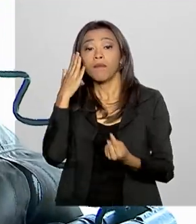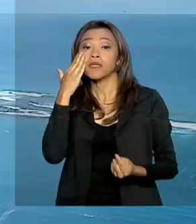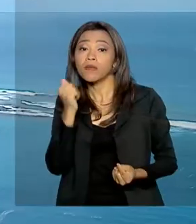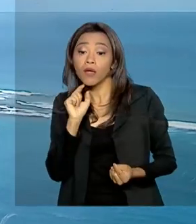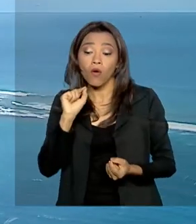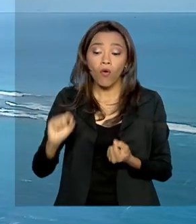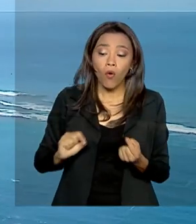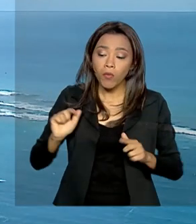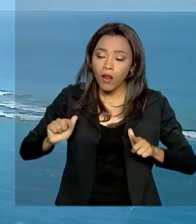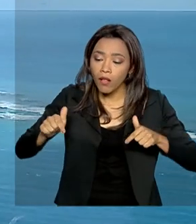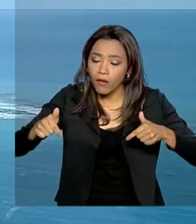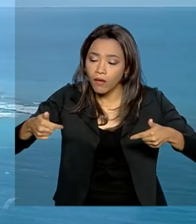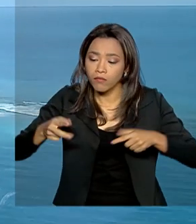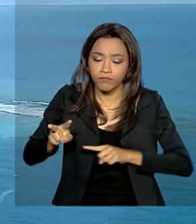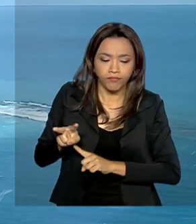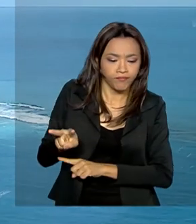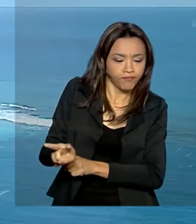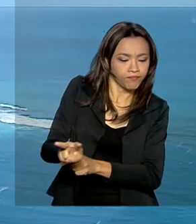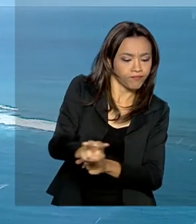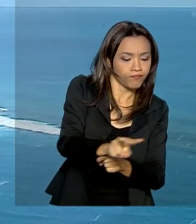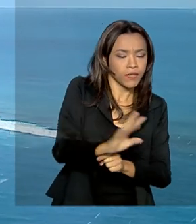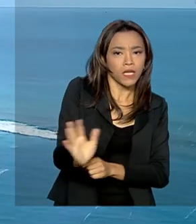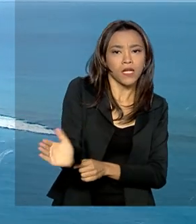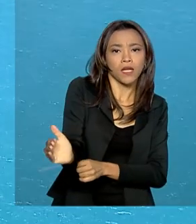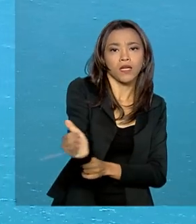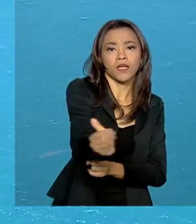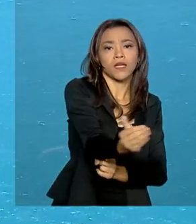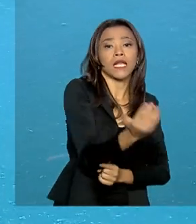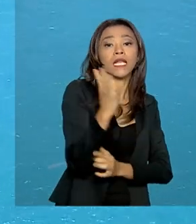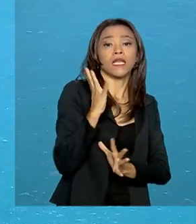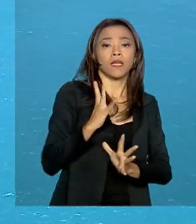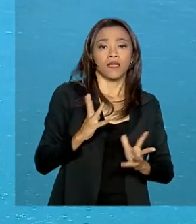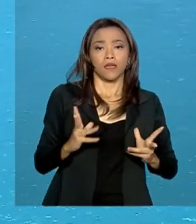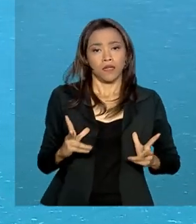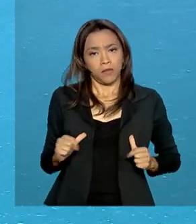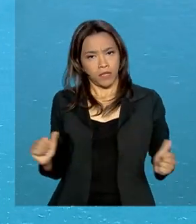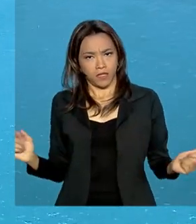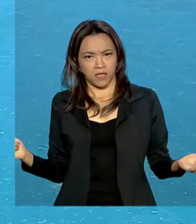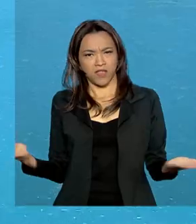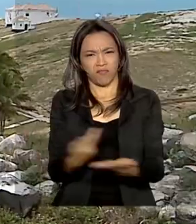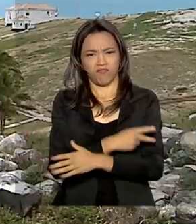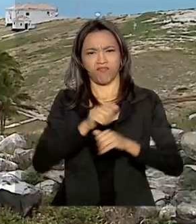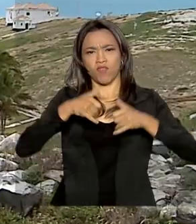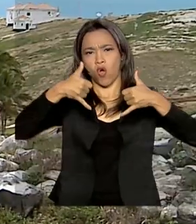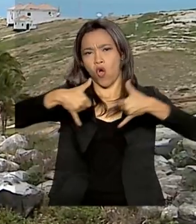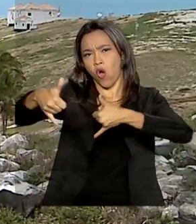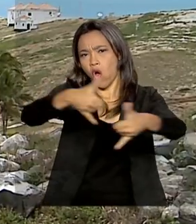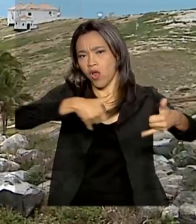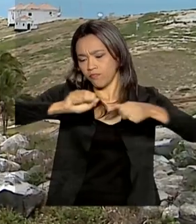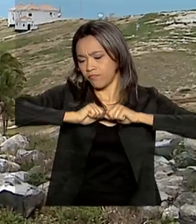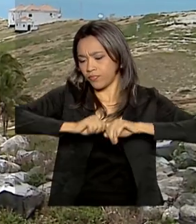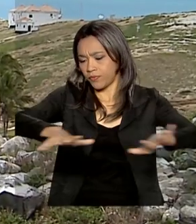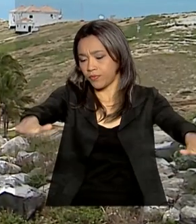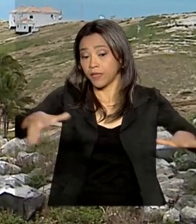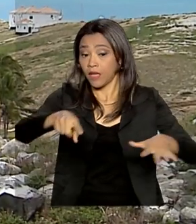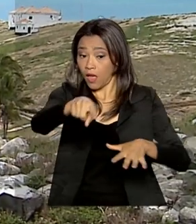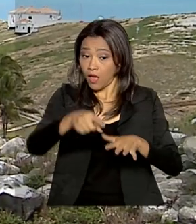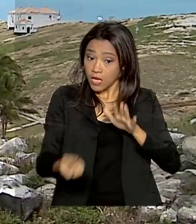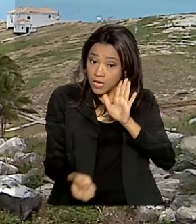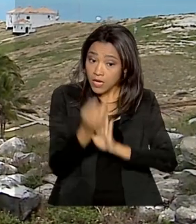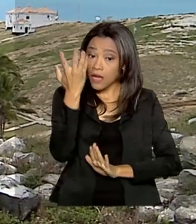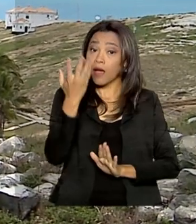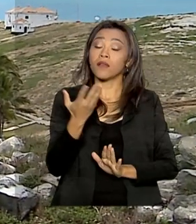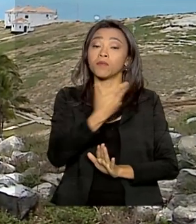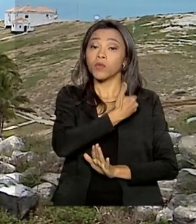sendo feito o monitoramento e limpeza das praias atingidas pelas manchas de óleo. Criado pelo governo federal em